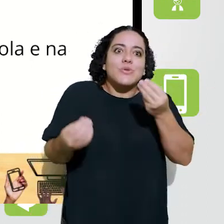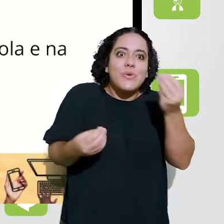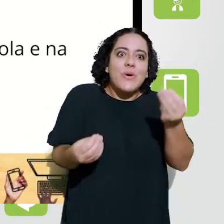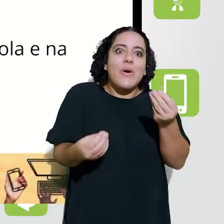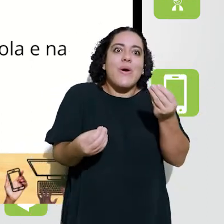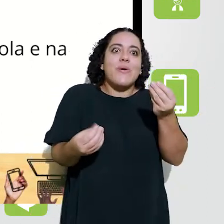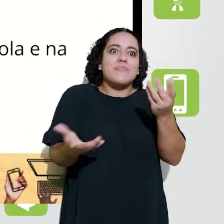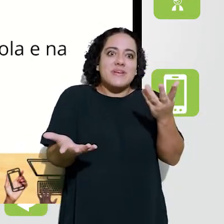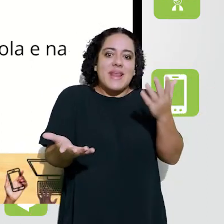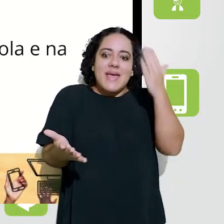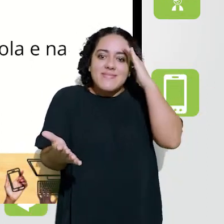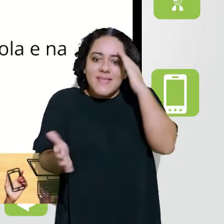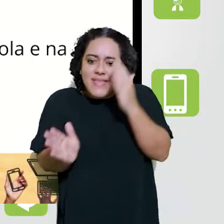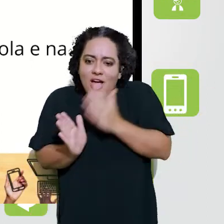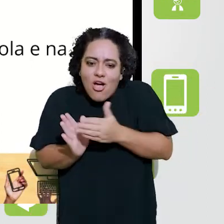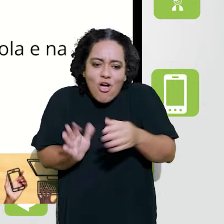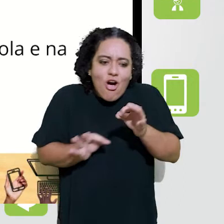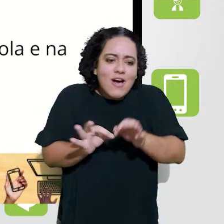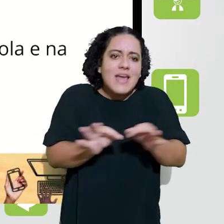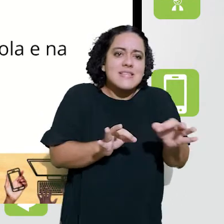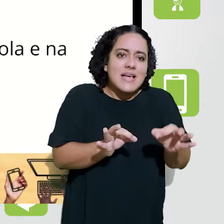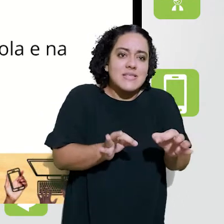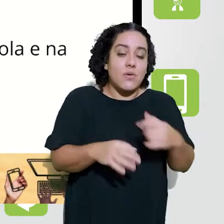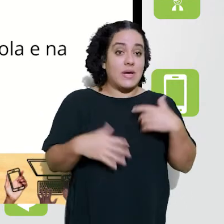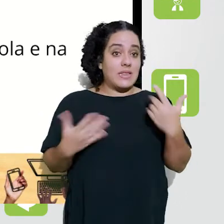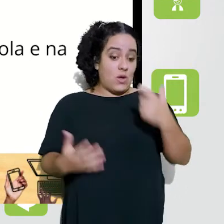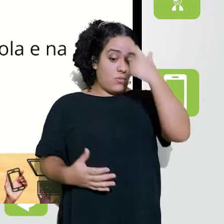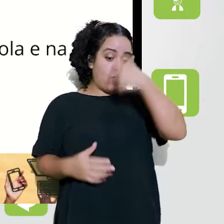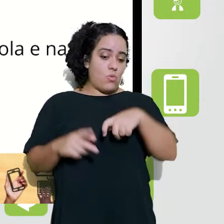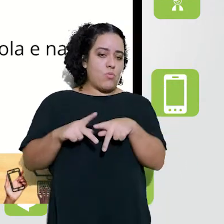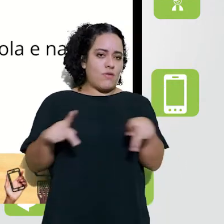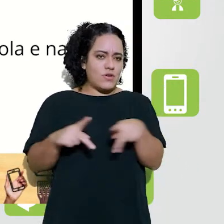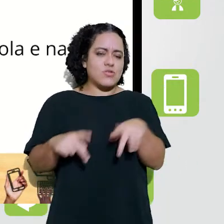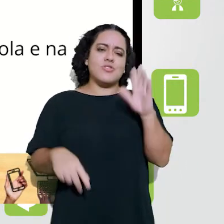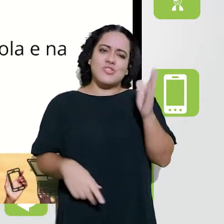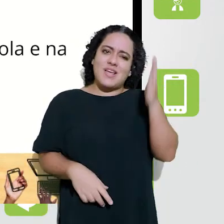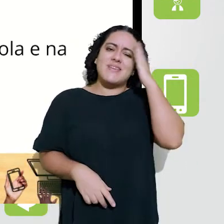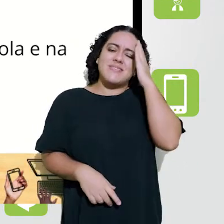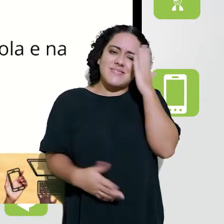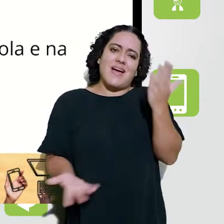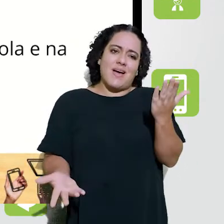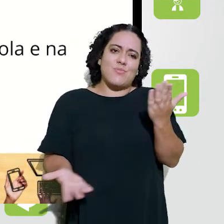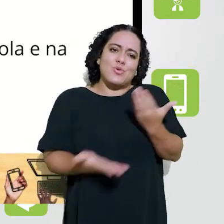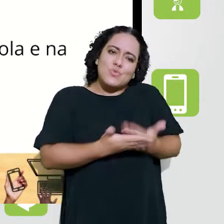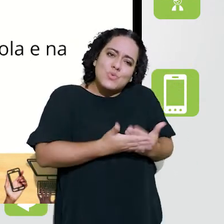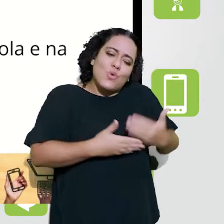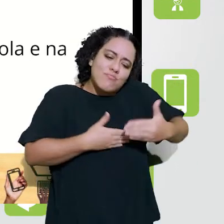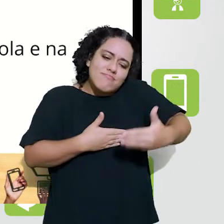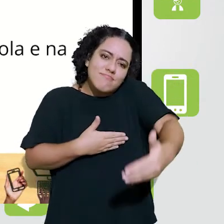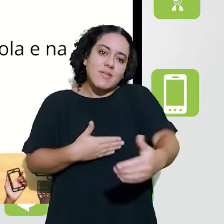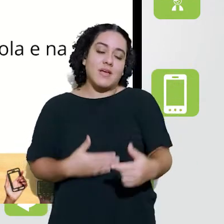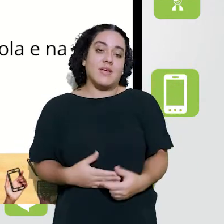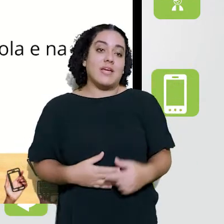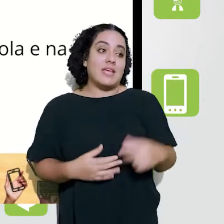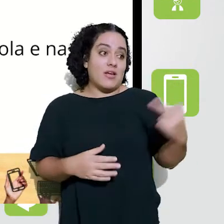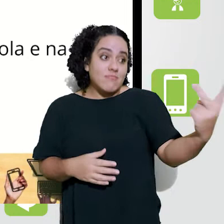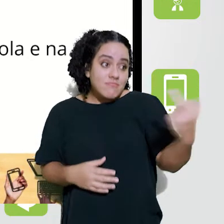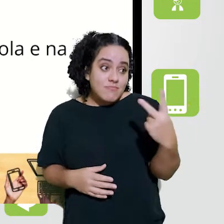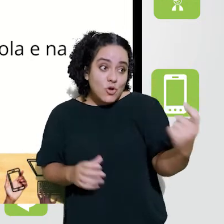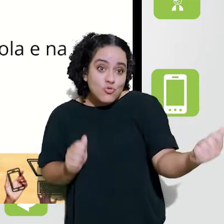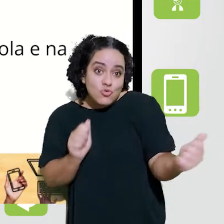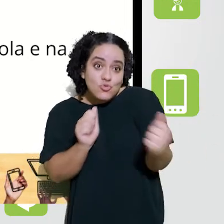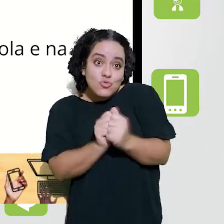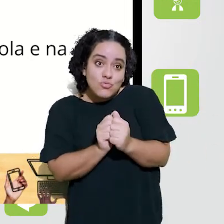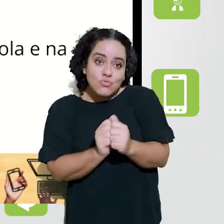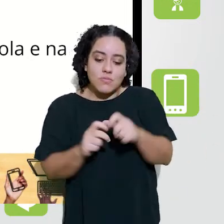O aluno não chegou, ainda não chegou a esse nível de abstração e de organização. O professor já conseguiu chegar,